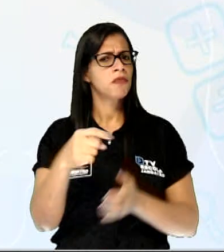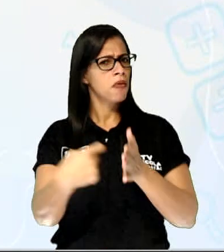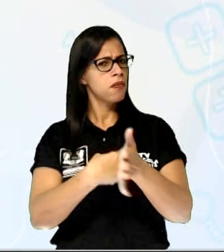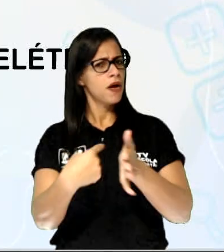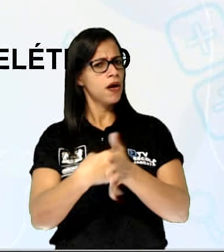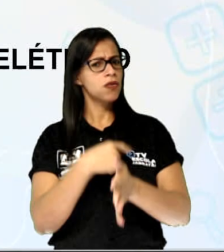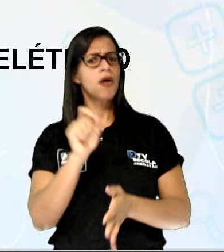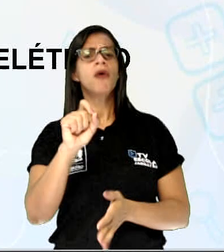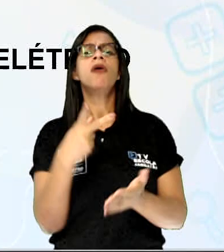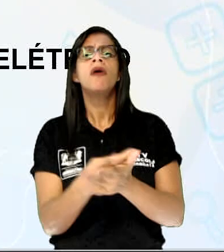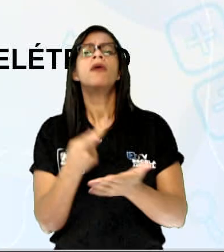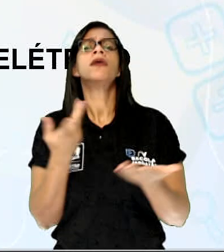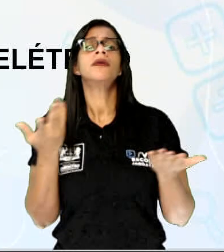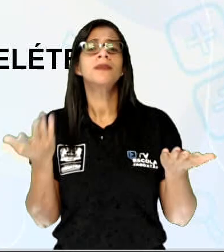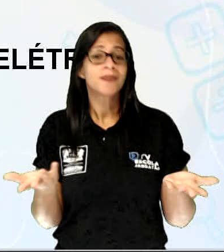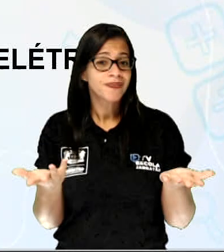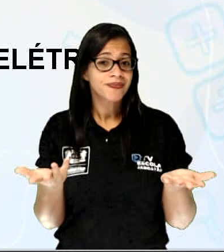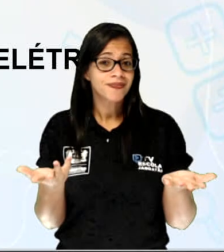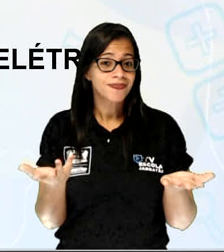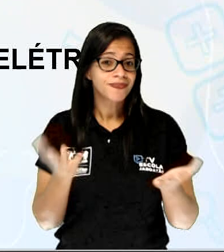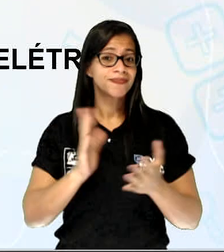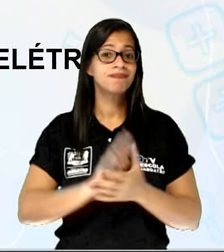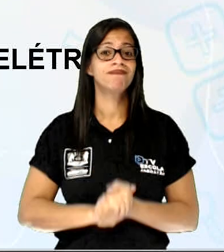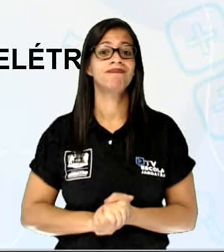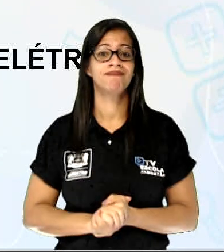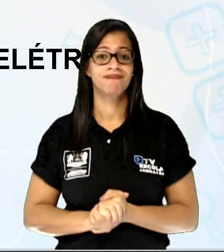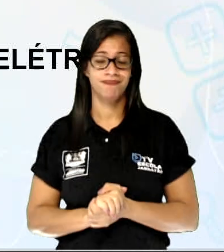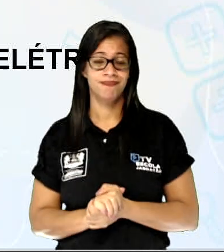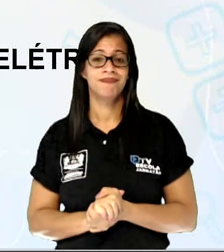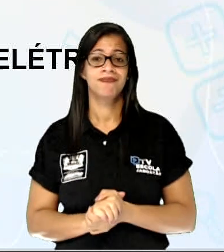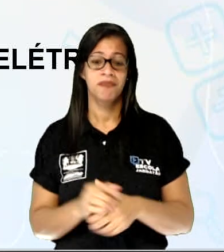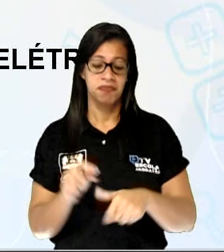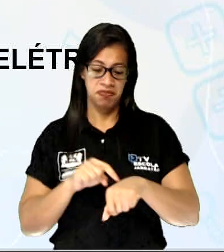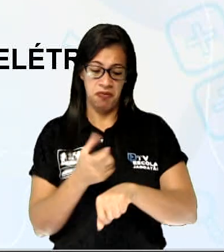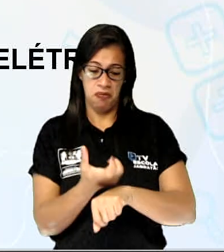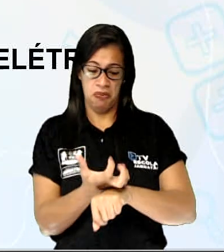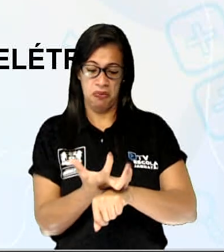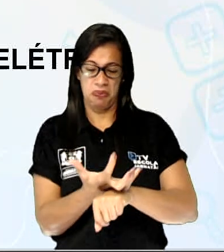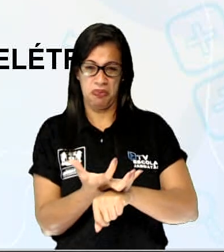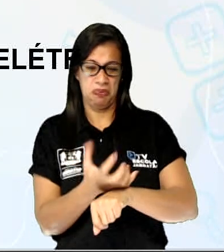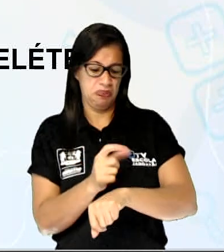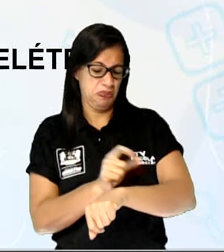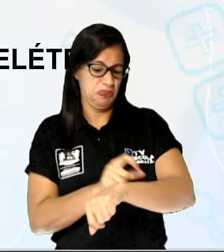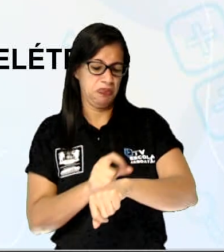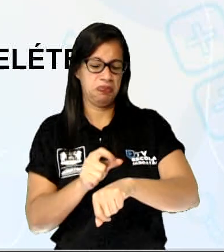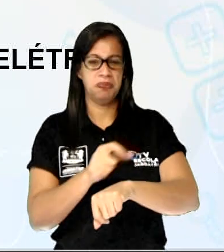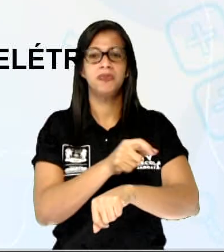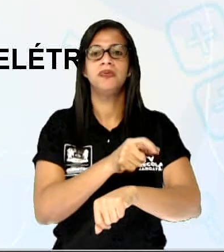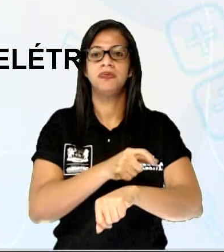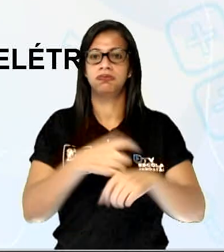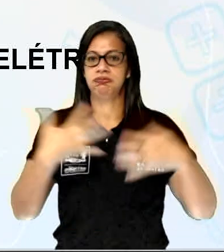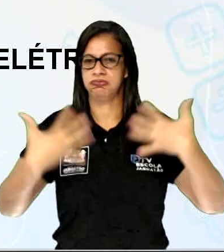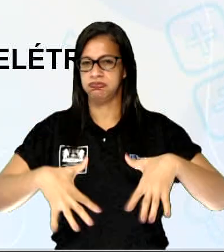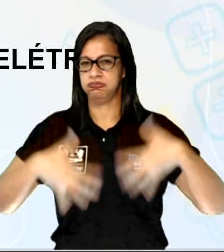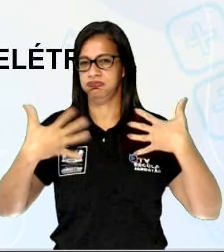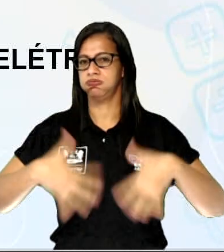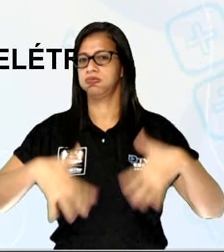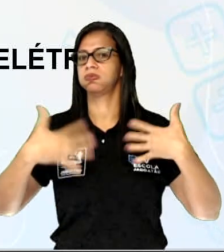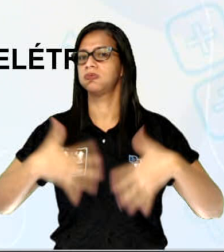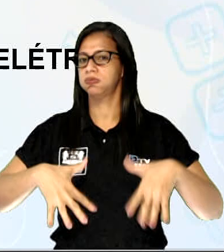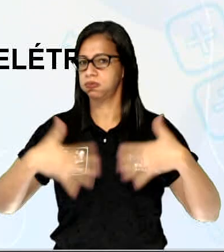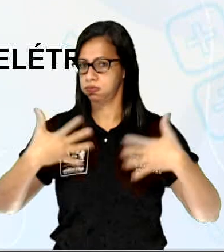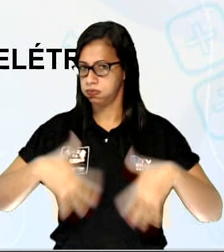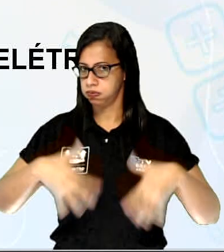pode acontecer? Vamos lá? Queimadura, né? Com as panelas no fogo e também com o